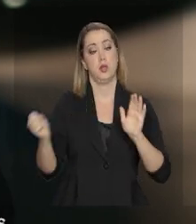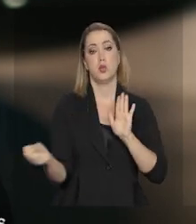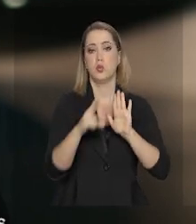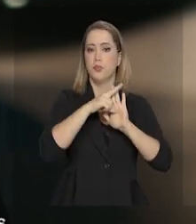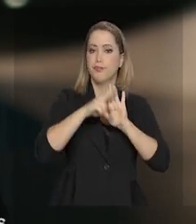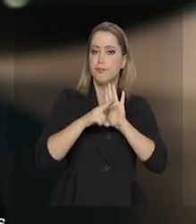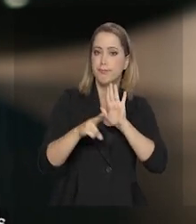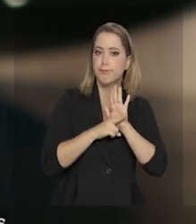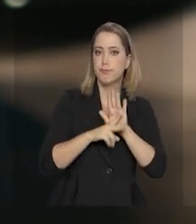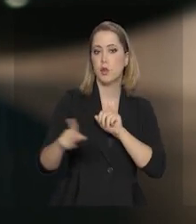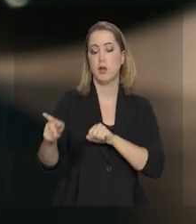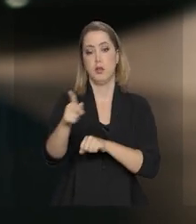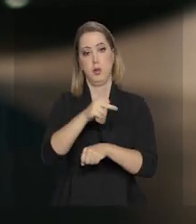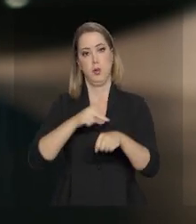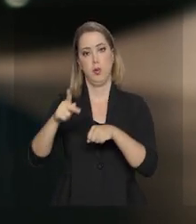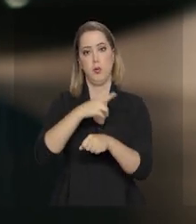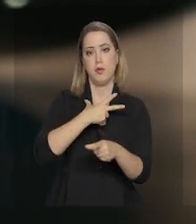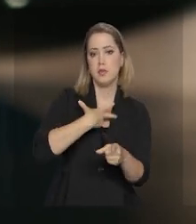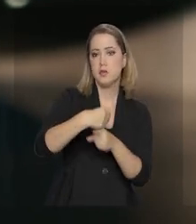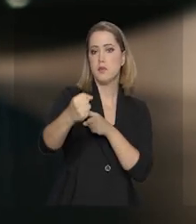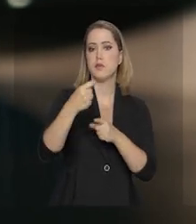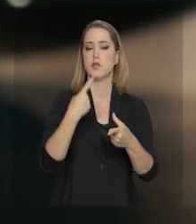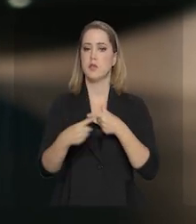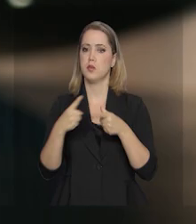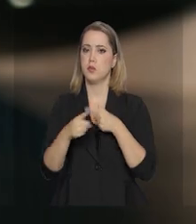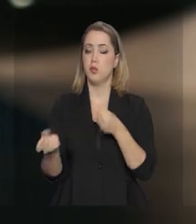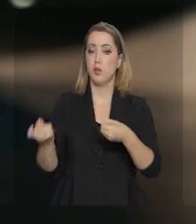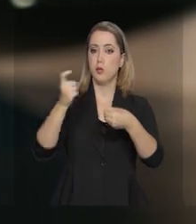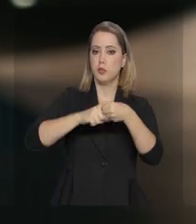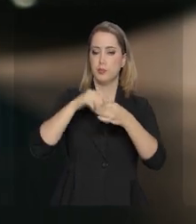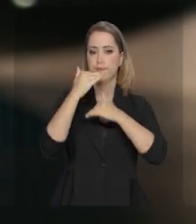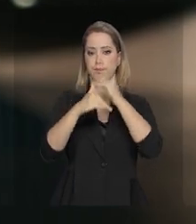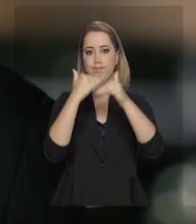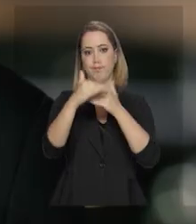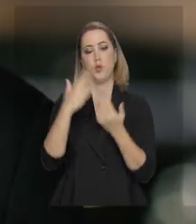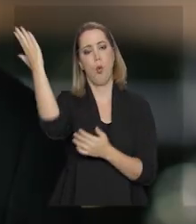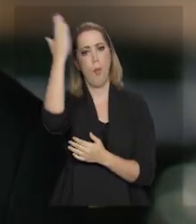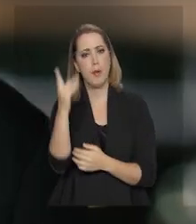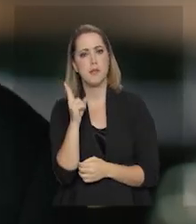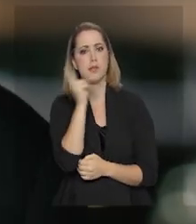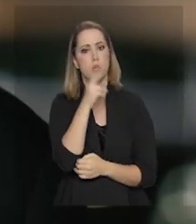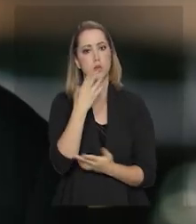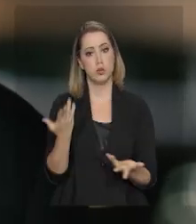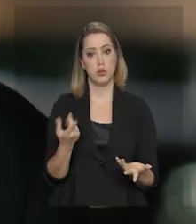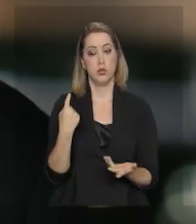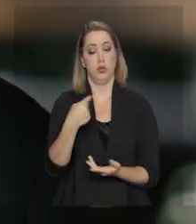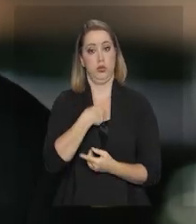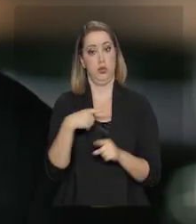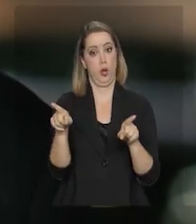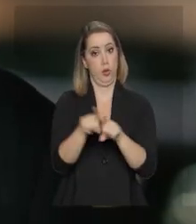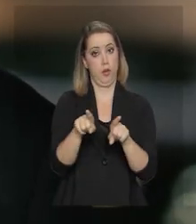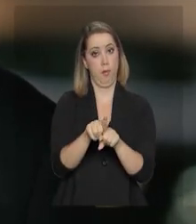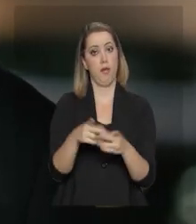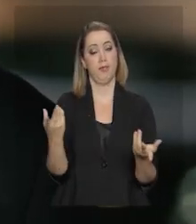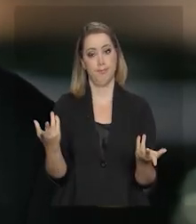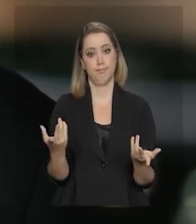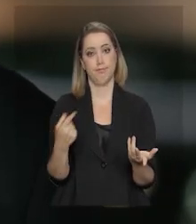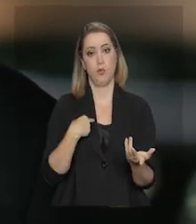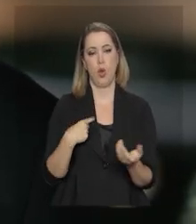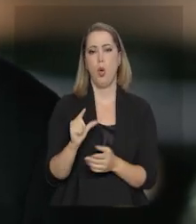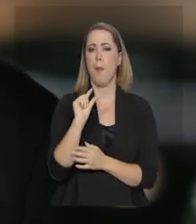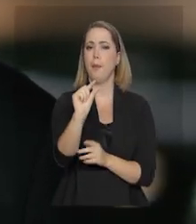reformas necessárias para que o país saia dessa crise e volte a crescer. O Brasil está impressa e eu também.